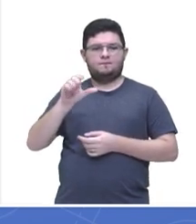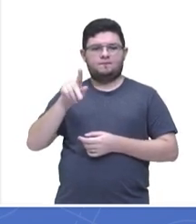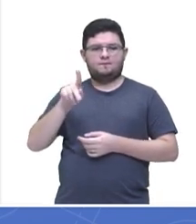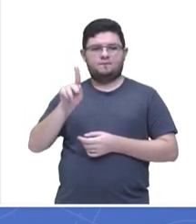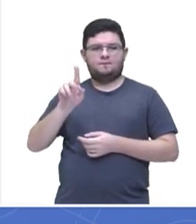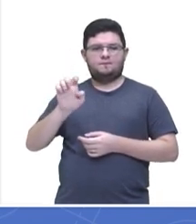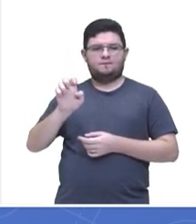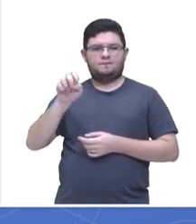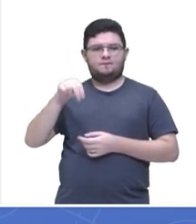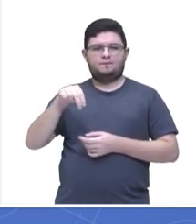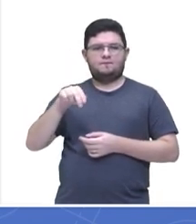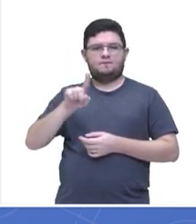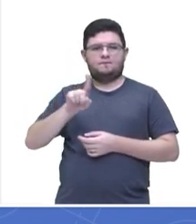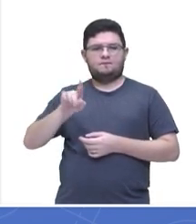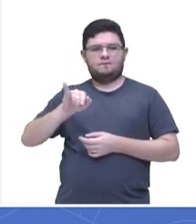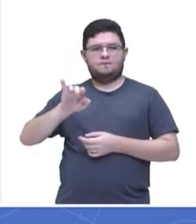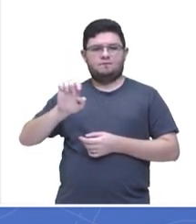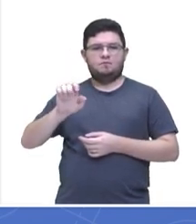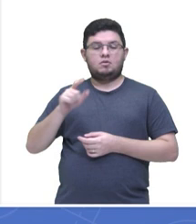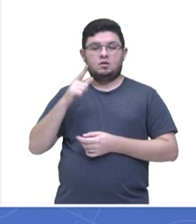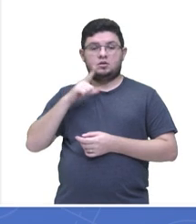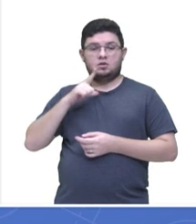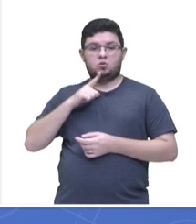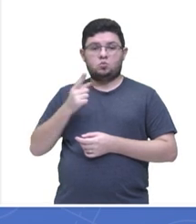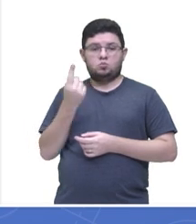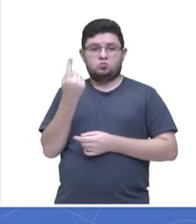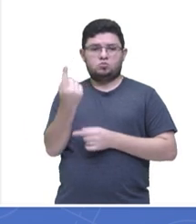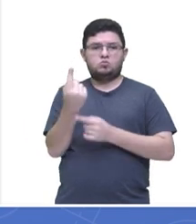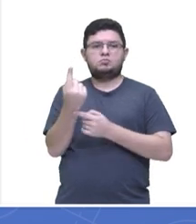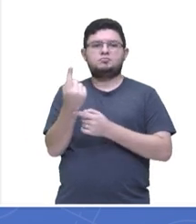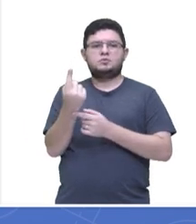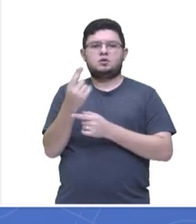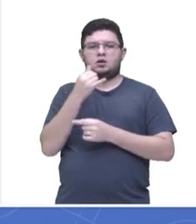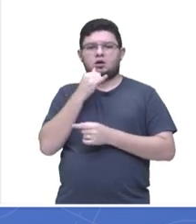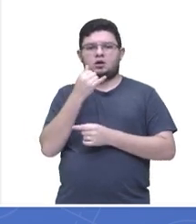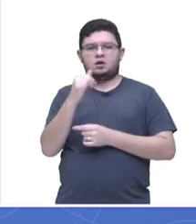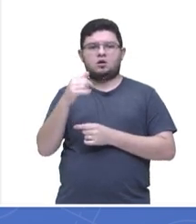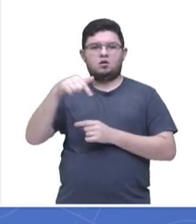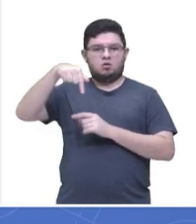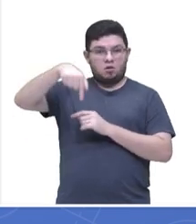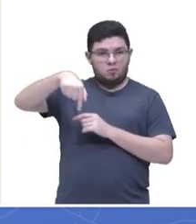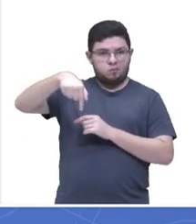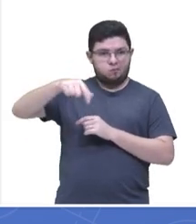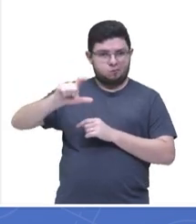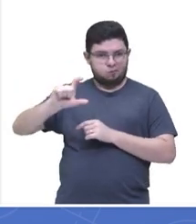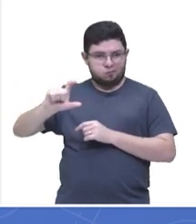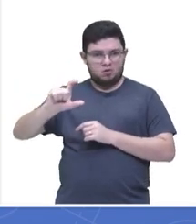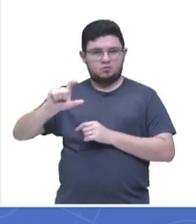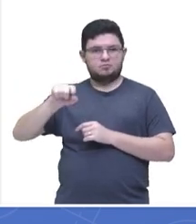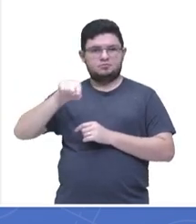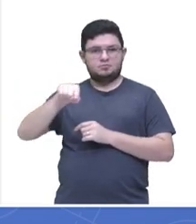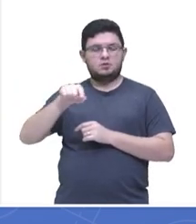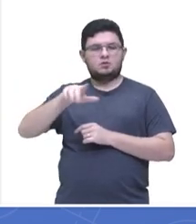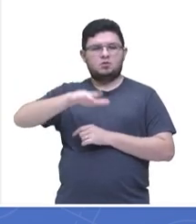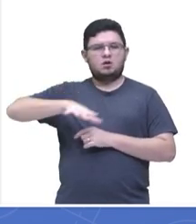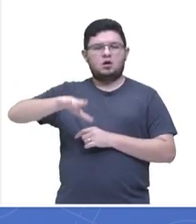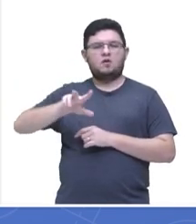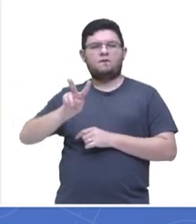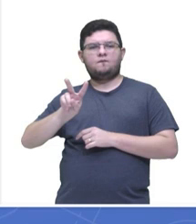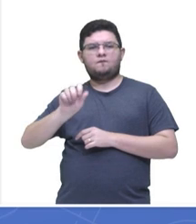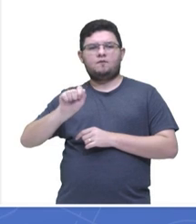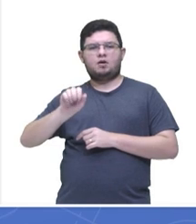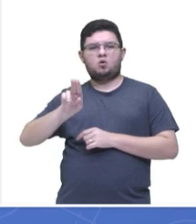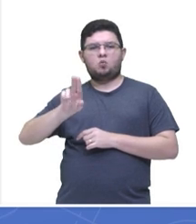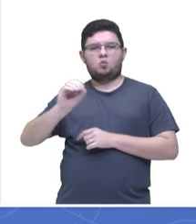um corpúsculo eletrizado com carga elétrica quezão fixo em um ponto do vácuo cria a